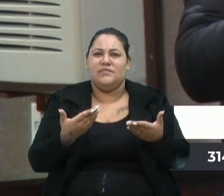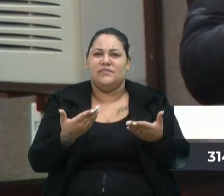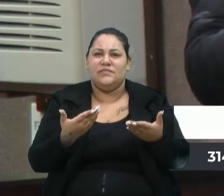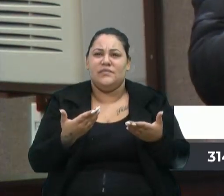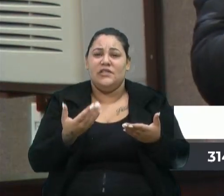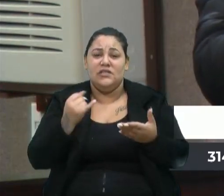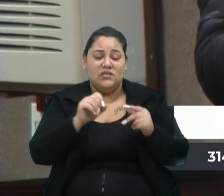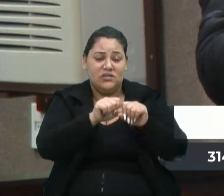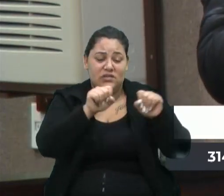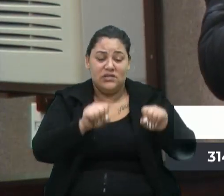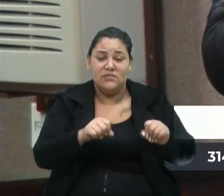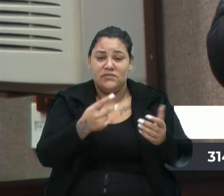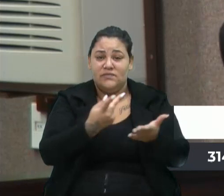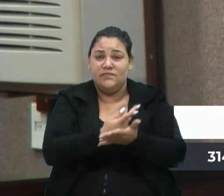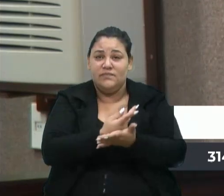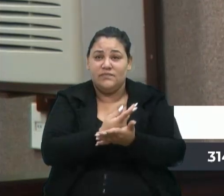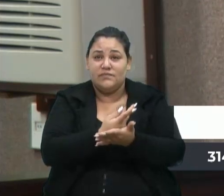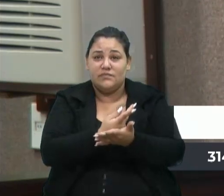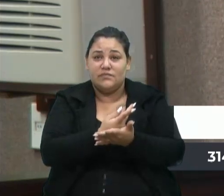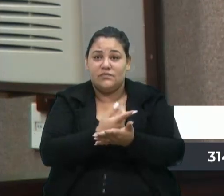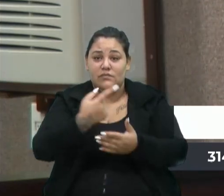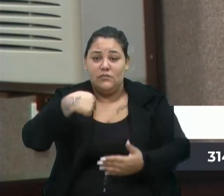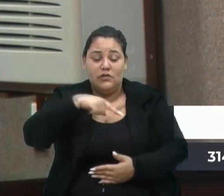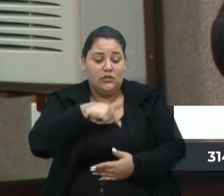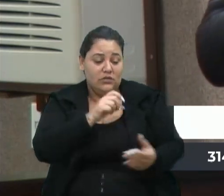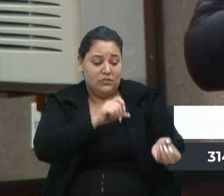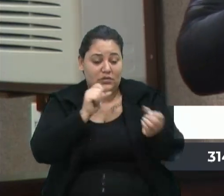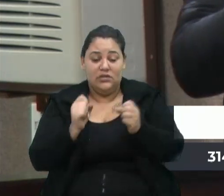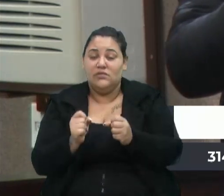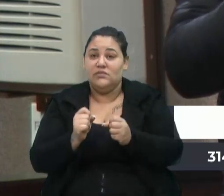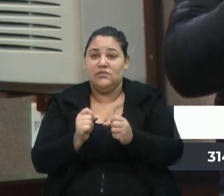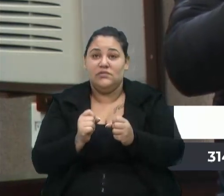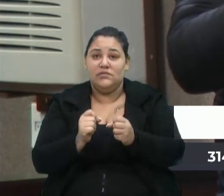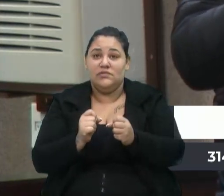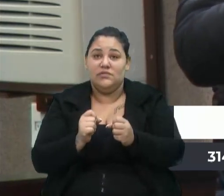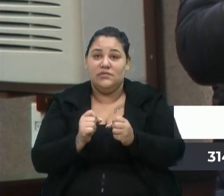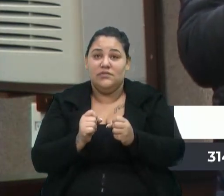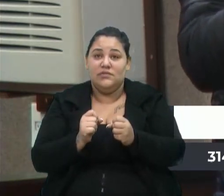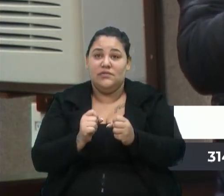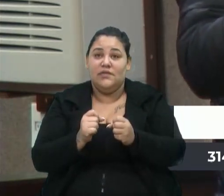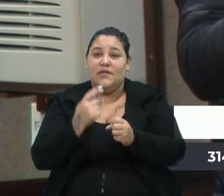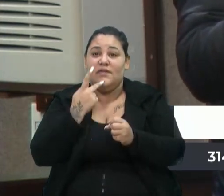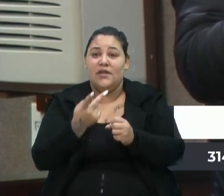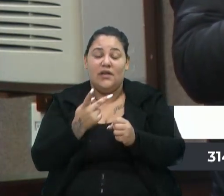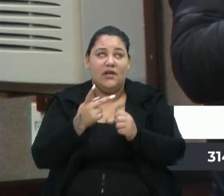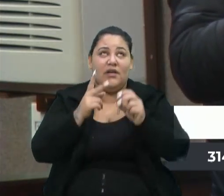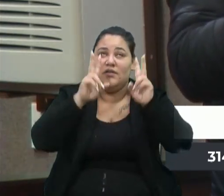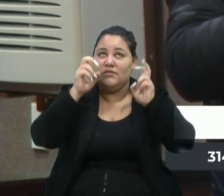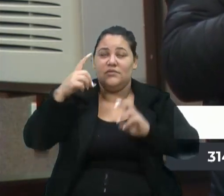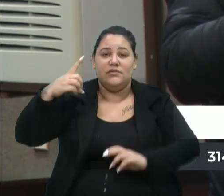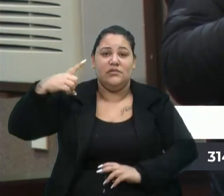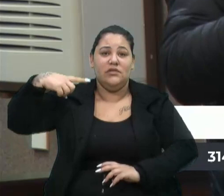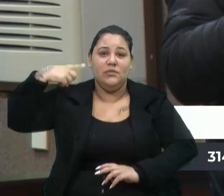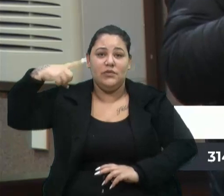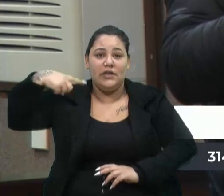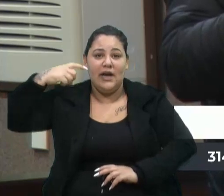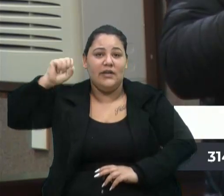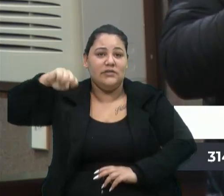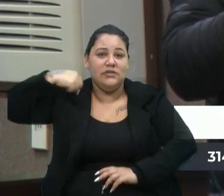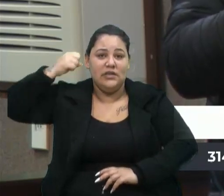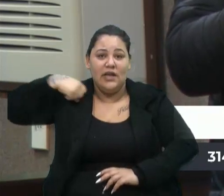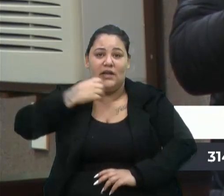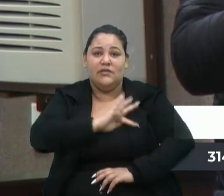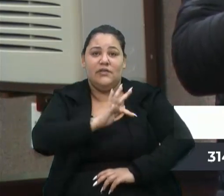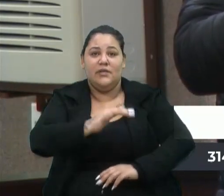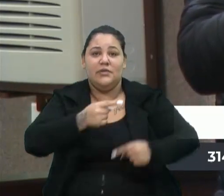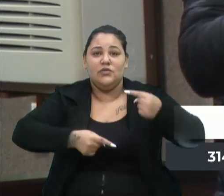se o sistema está errado, nós podemos até imobilizar, então, a questão dos deputados federais, do Senado Federal, para se